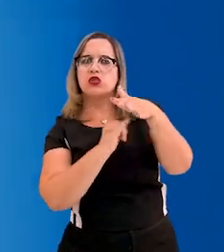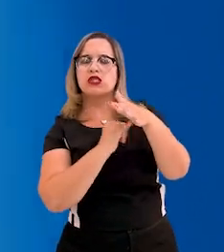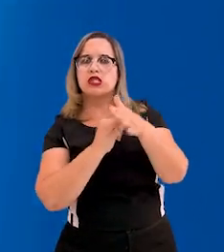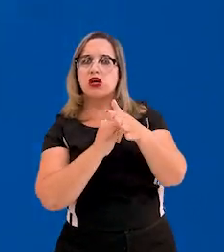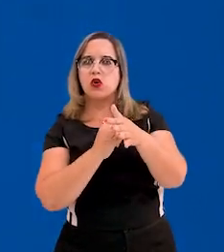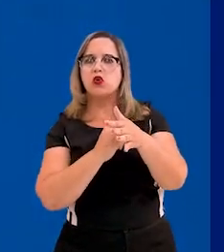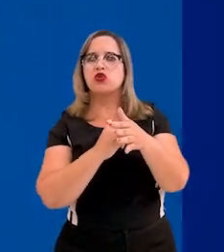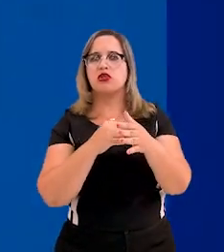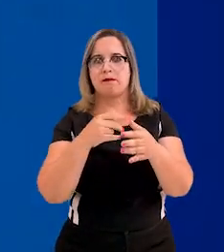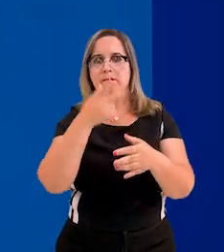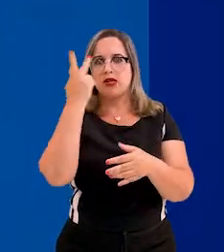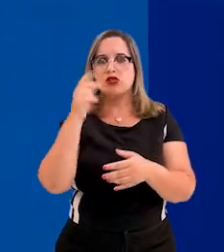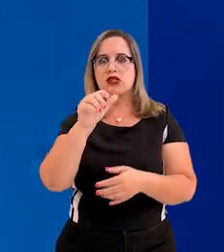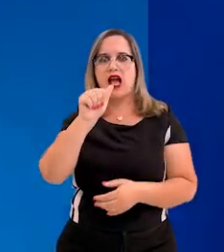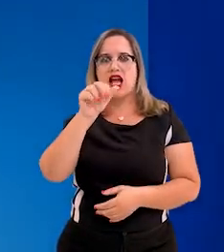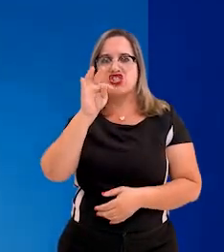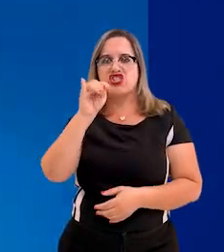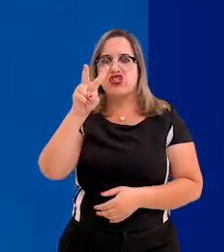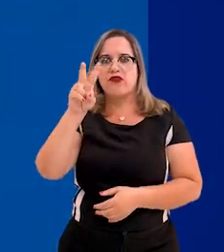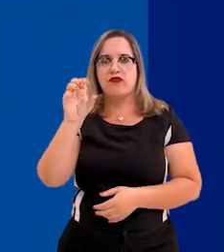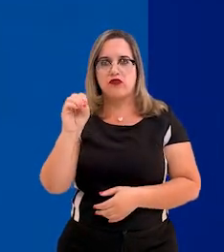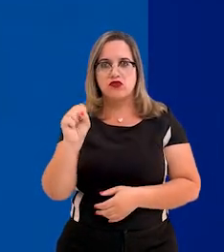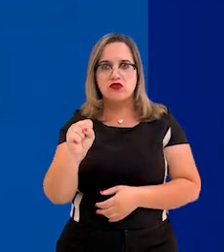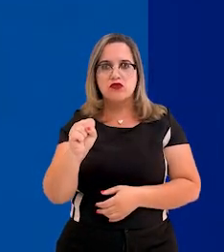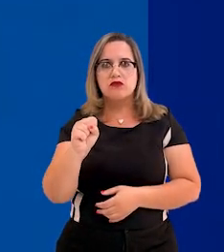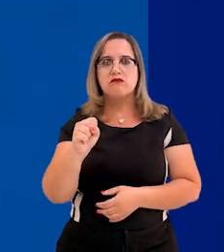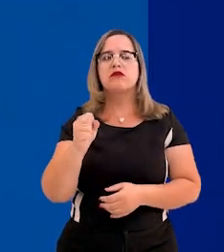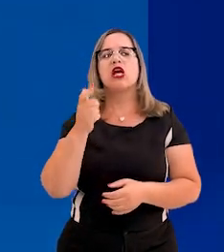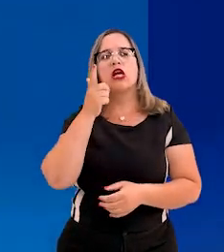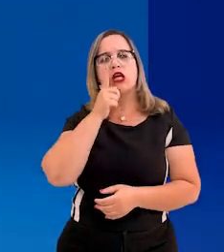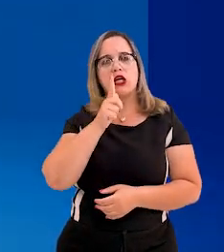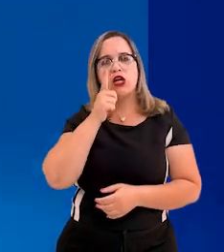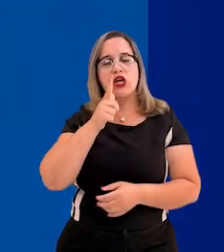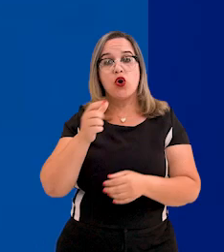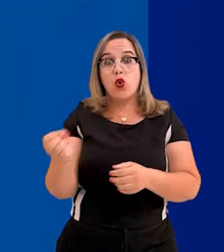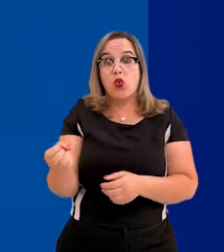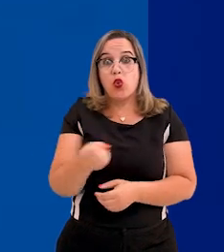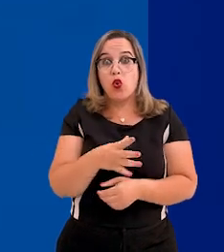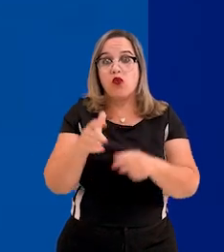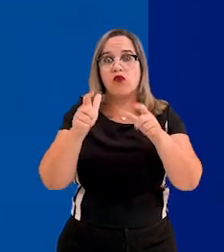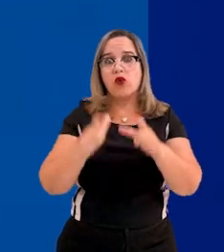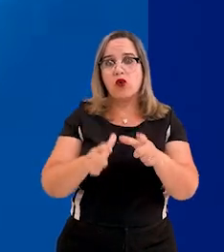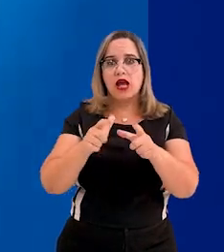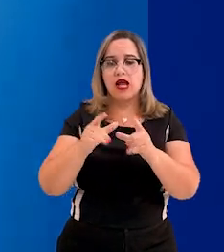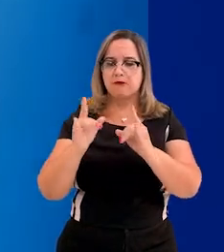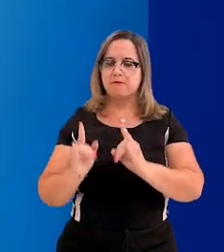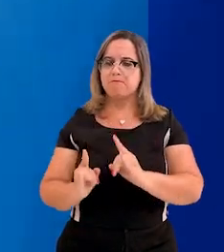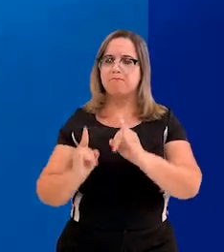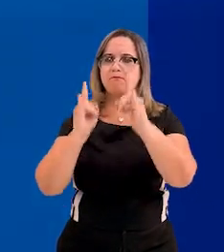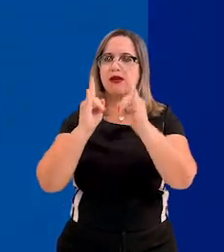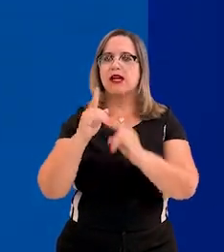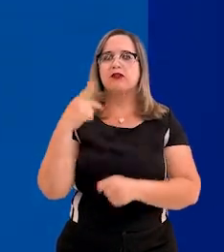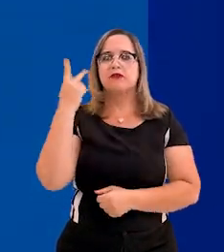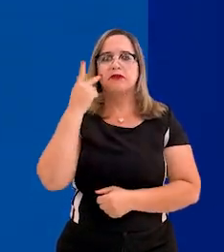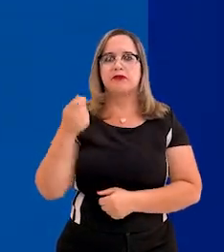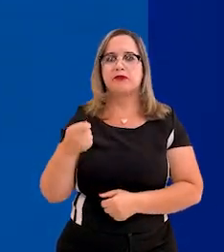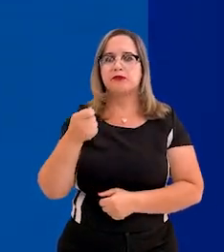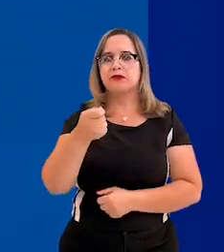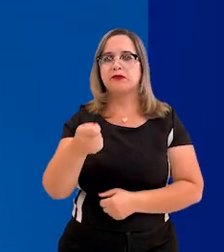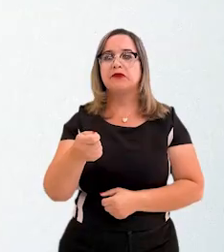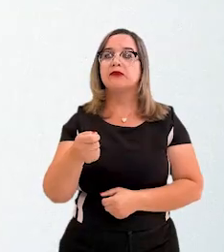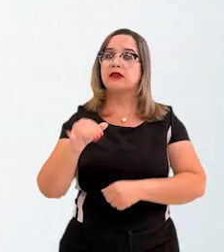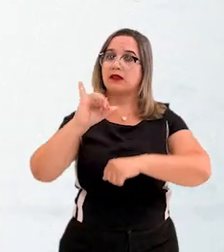Recuperação de Ativos, ganhou novas instalações na sede das promotorias de Justiça da capital.